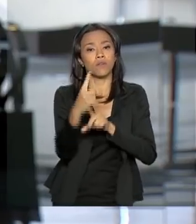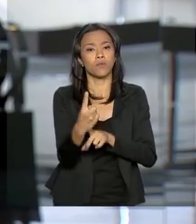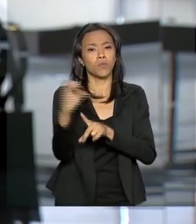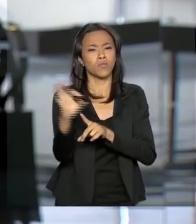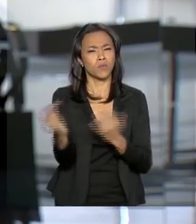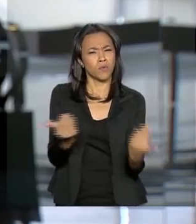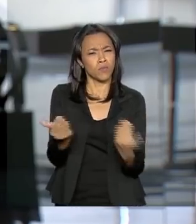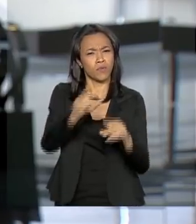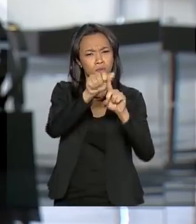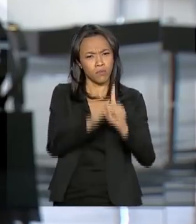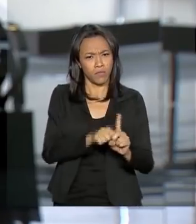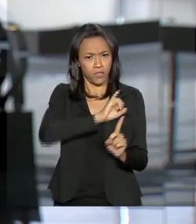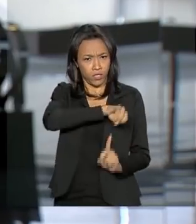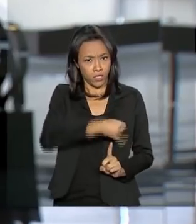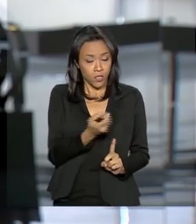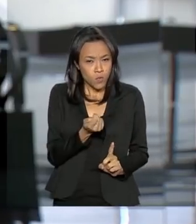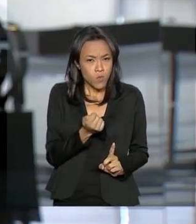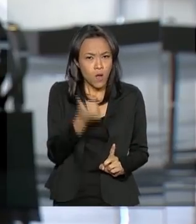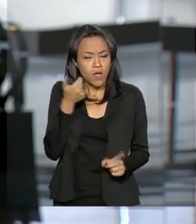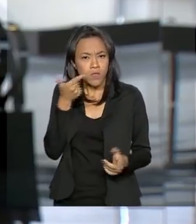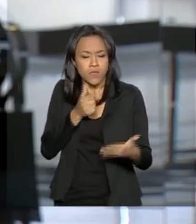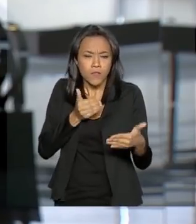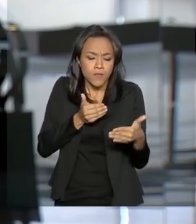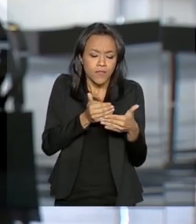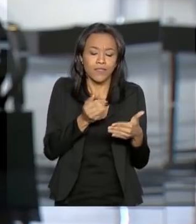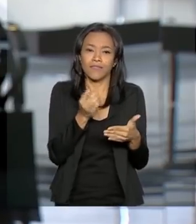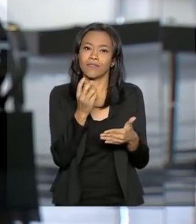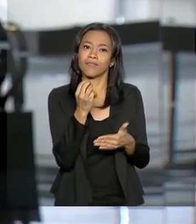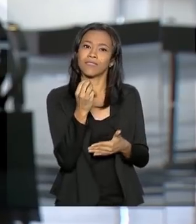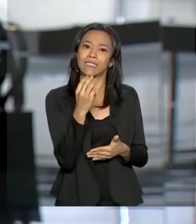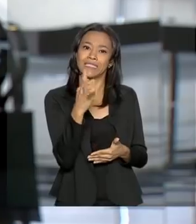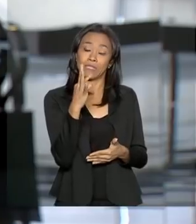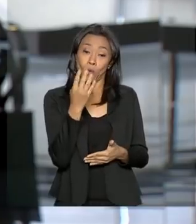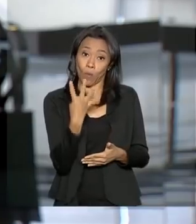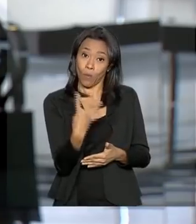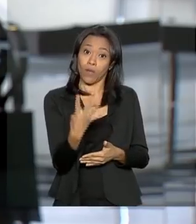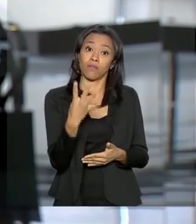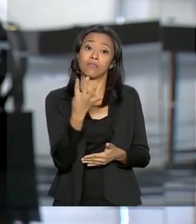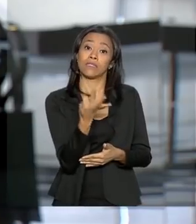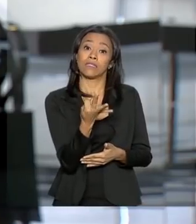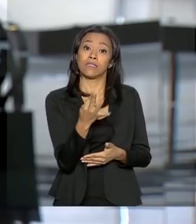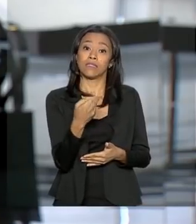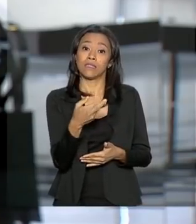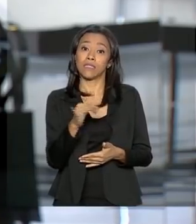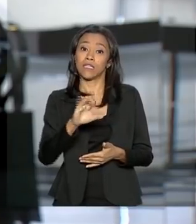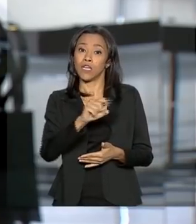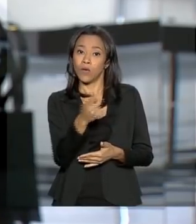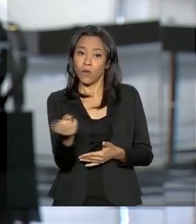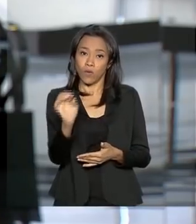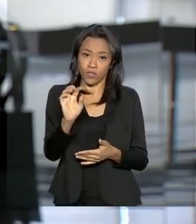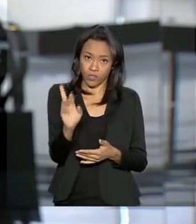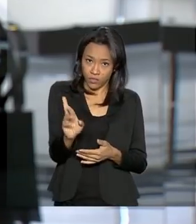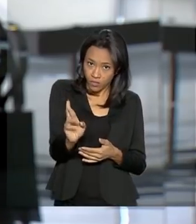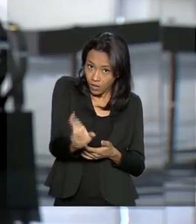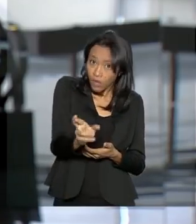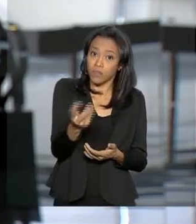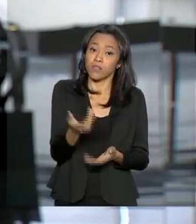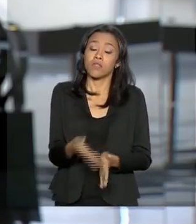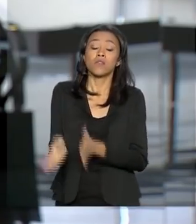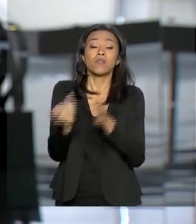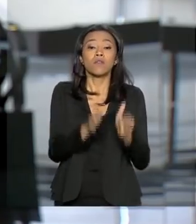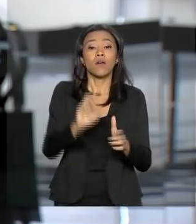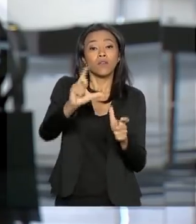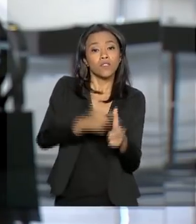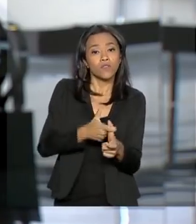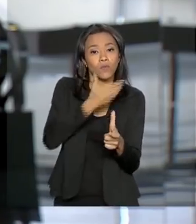a janeiro e quase encostou nos R 4 trilhões. De acordo com o coordenador-geral de operações da dívida